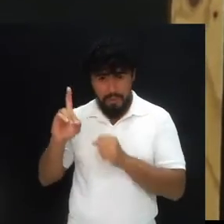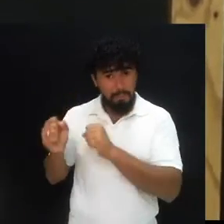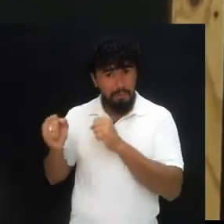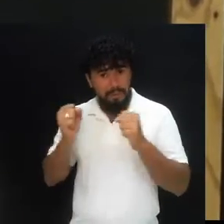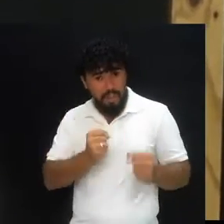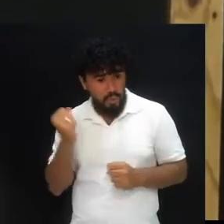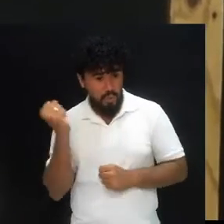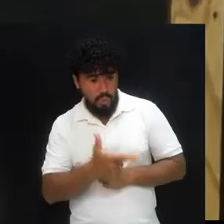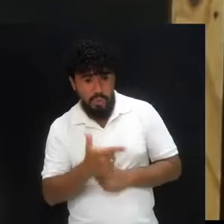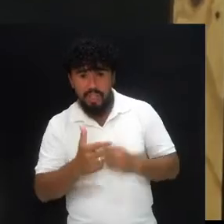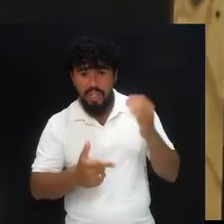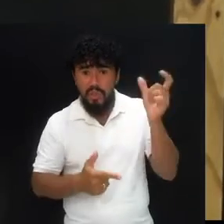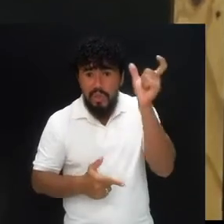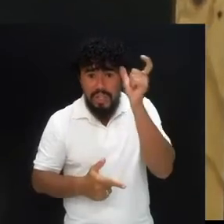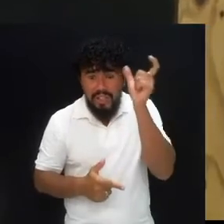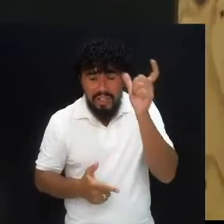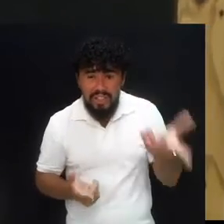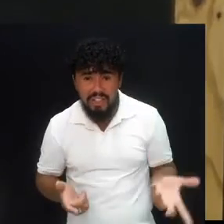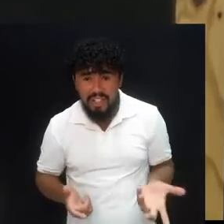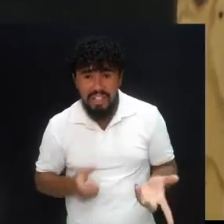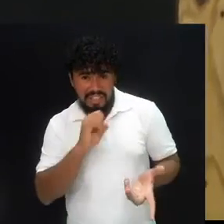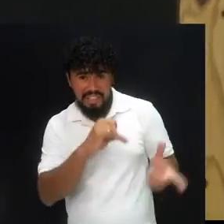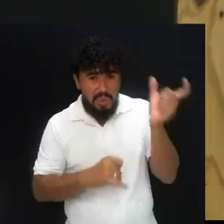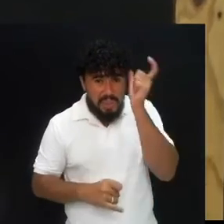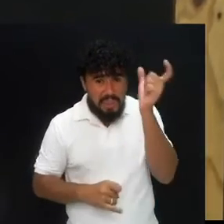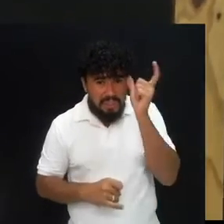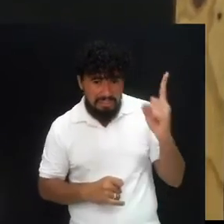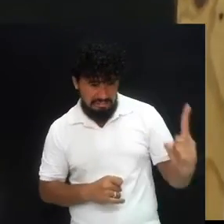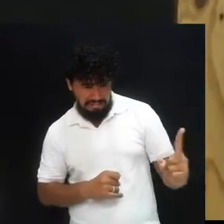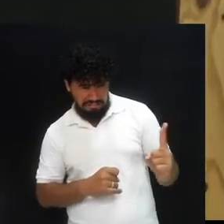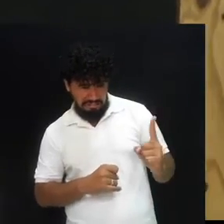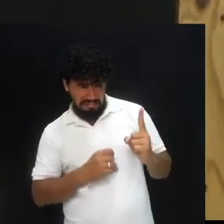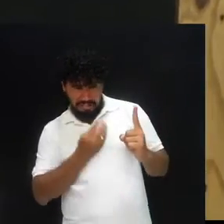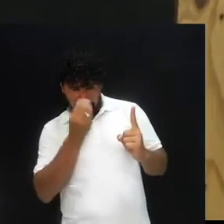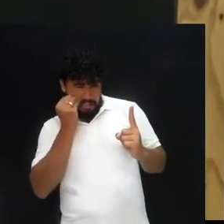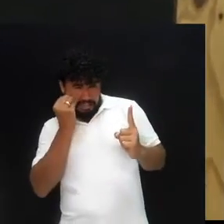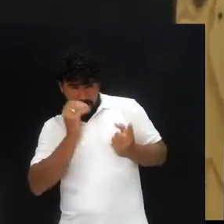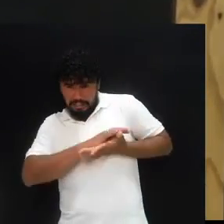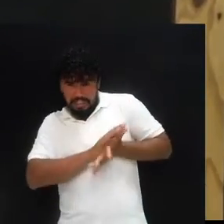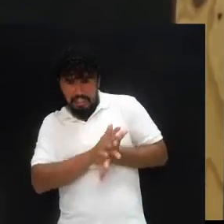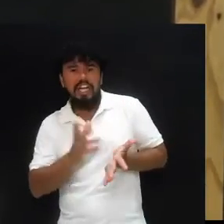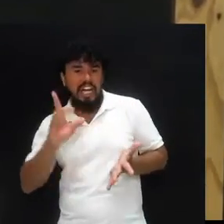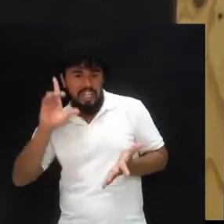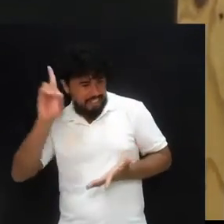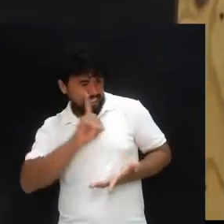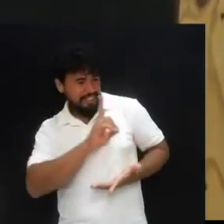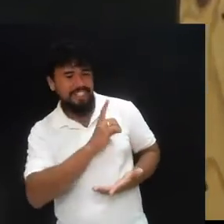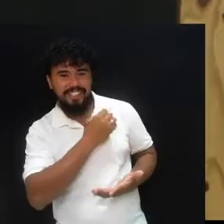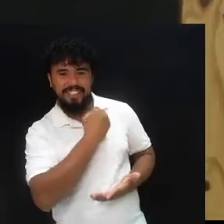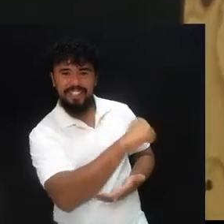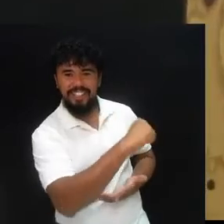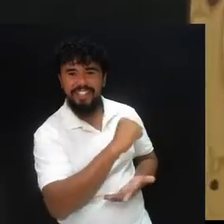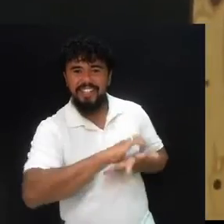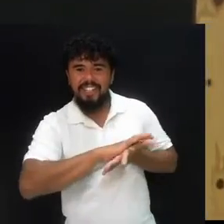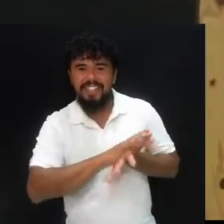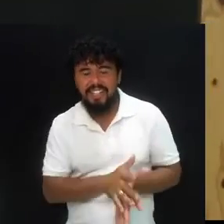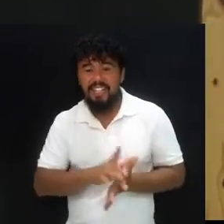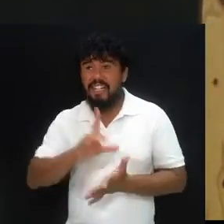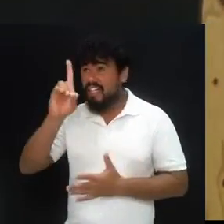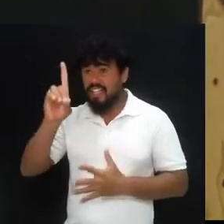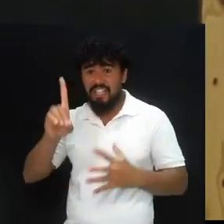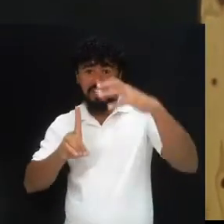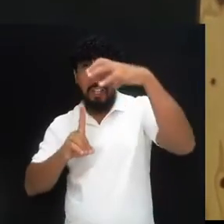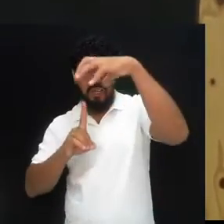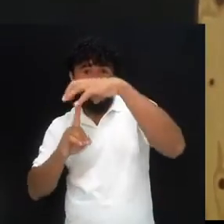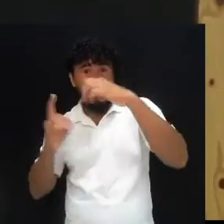Receba a vitória, porque ainda que o inimigo venha como um leão, nós temos o leão da tribo de Judá. Ele que é o rei dos